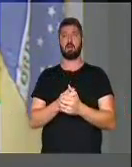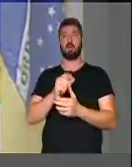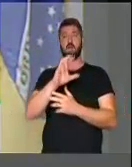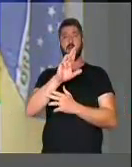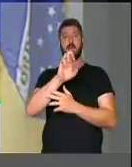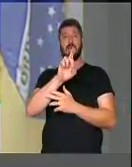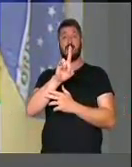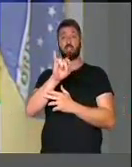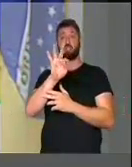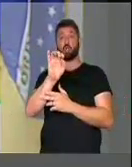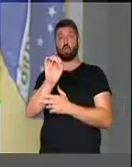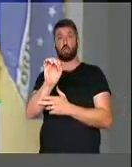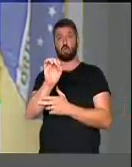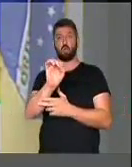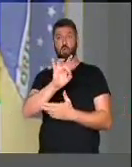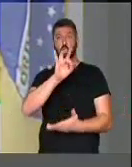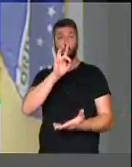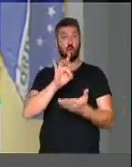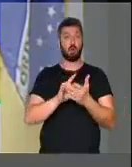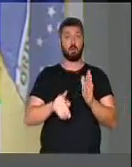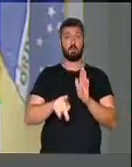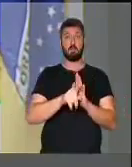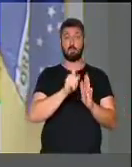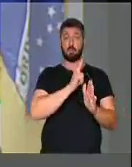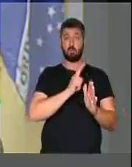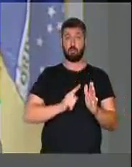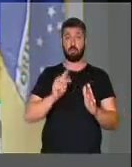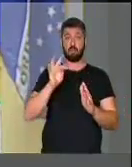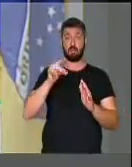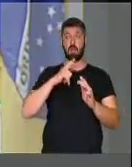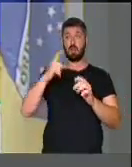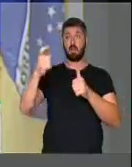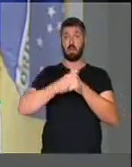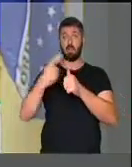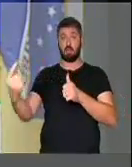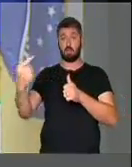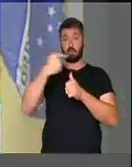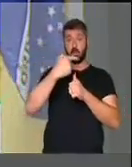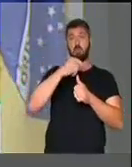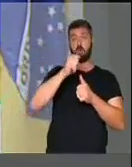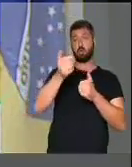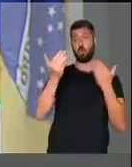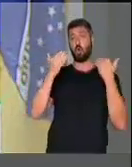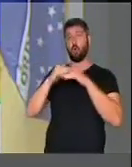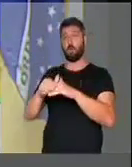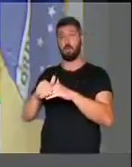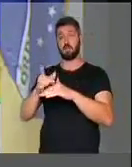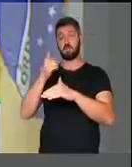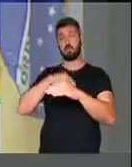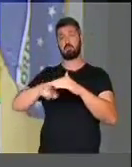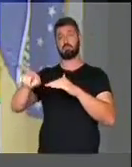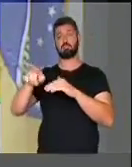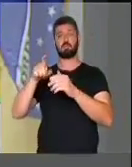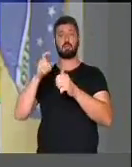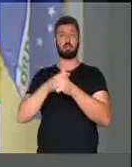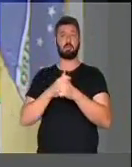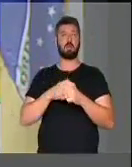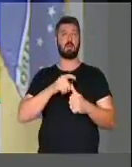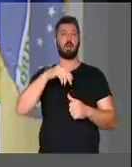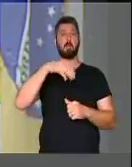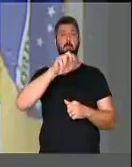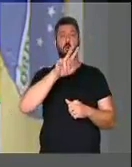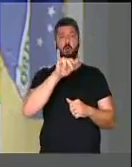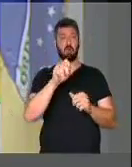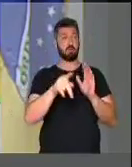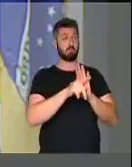créditos originários da União, com dação de bens, de imóveis, de propriedade